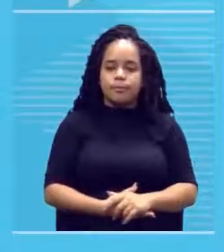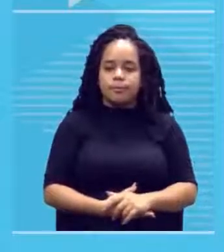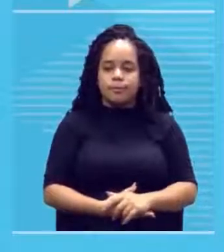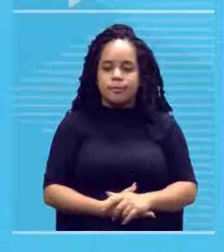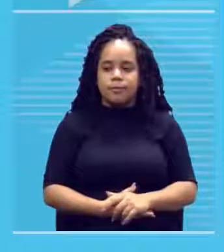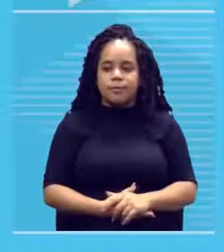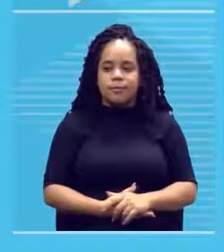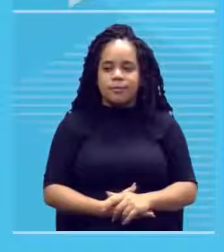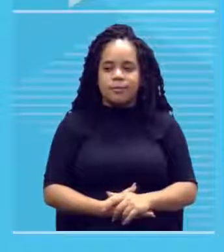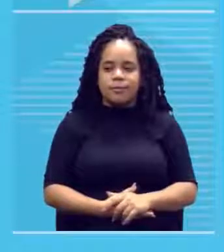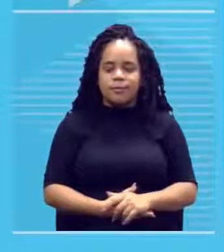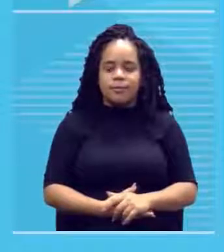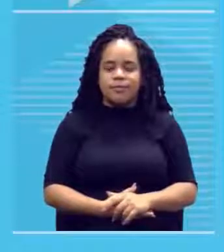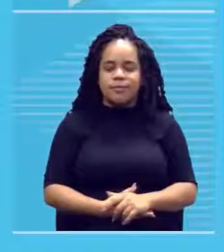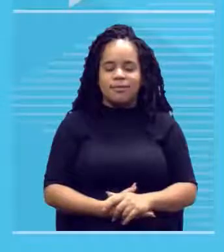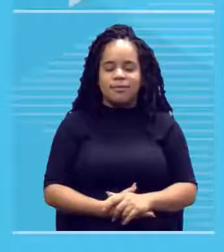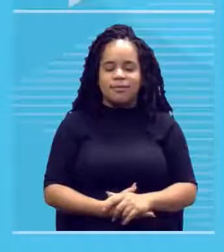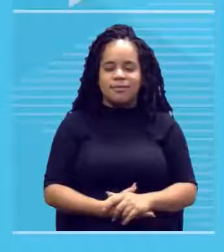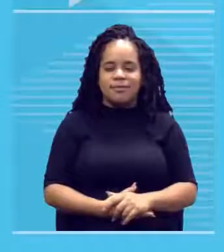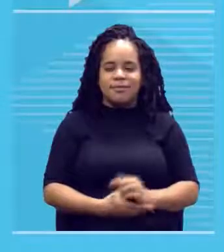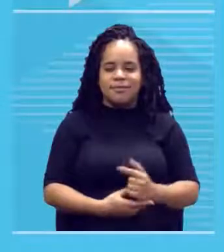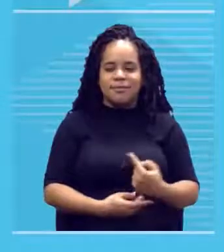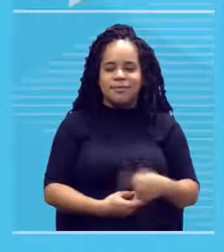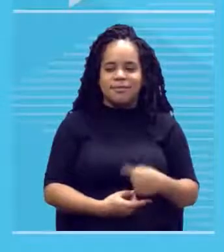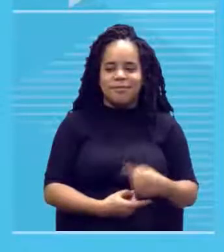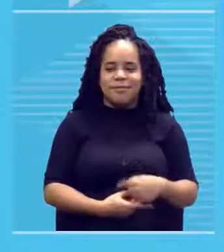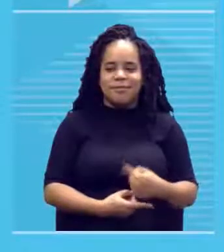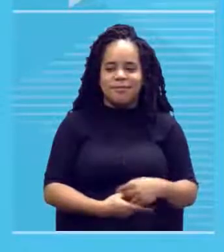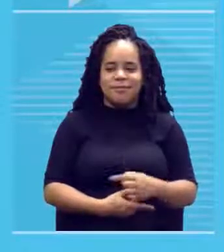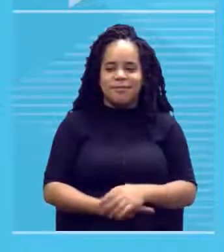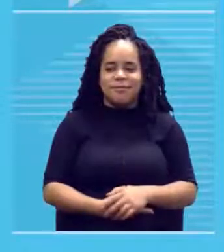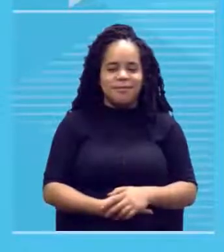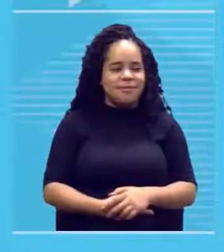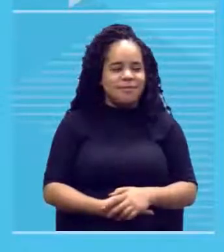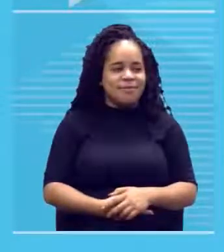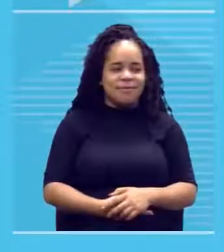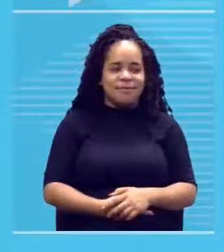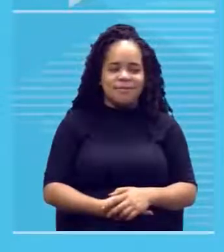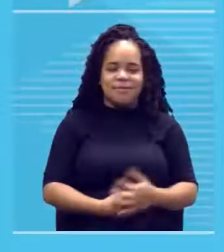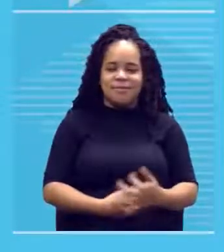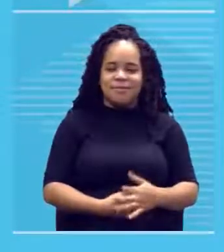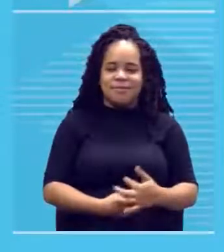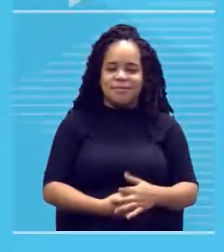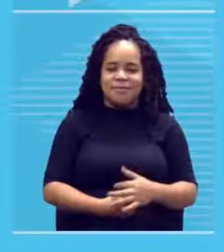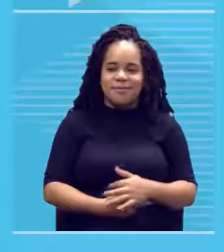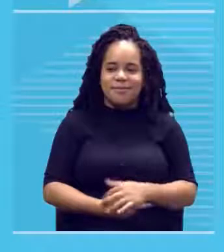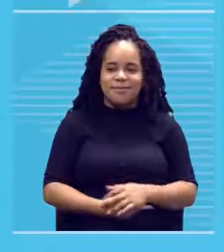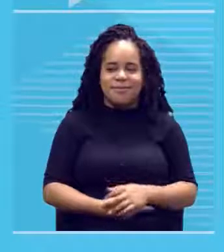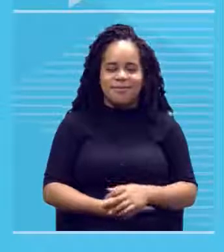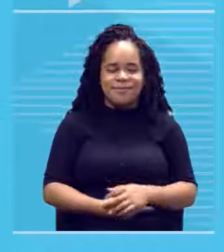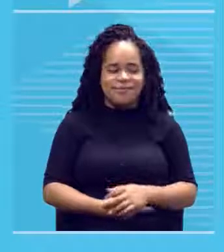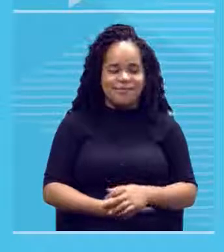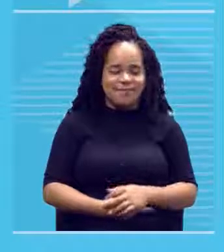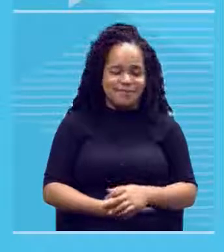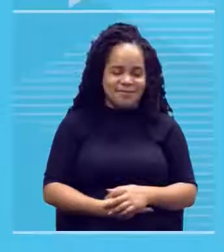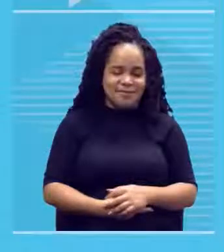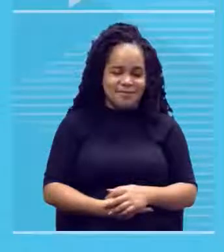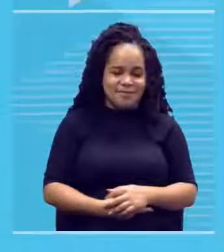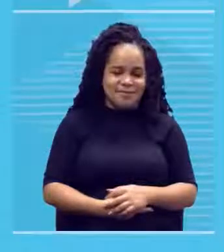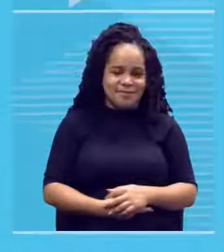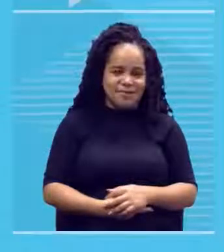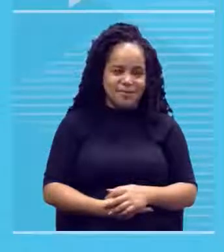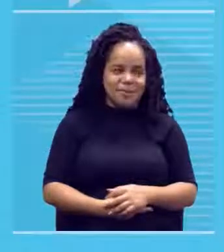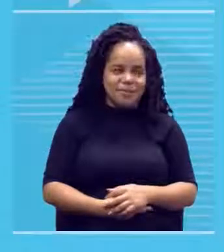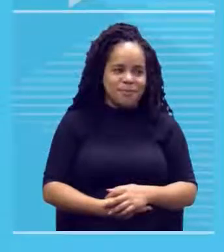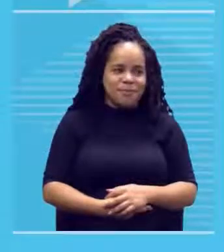cultural. Há momentos na história da arte em que essa estética greco-romana volta com mais força, com mais